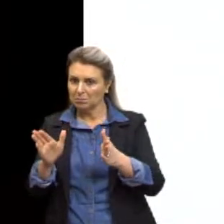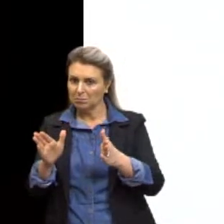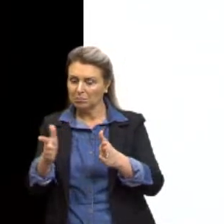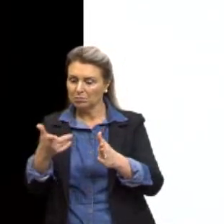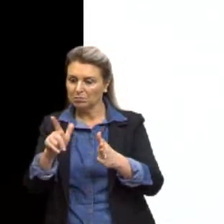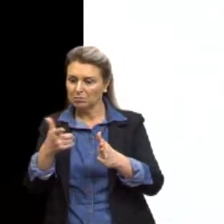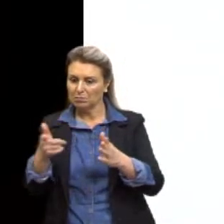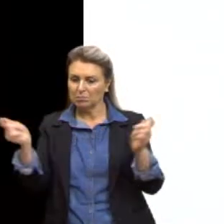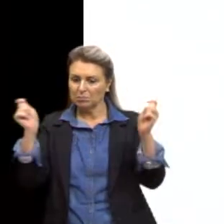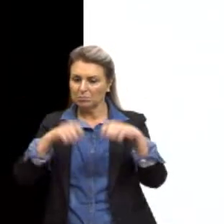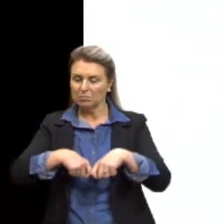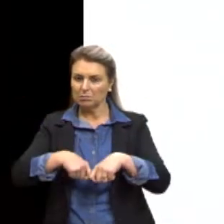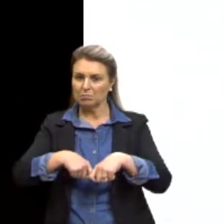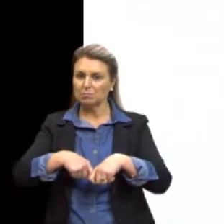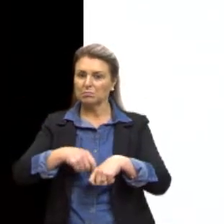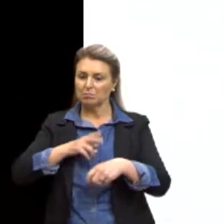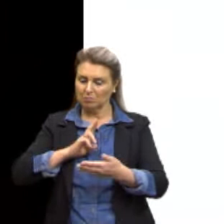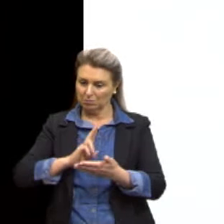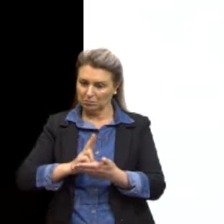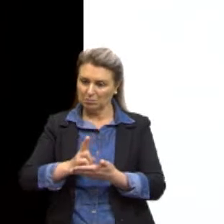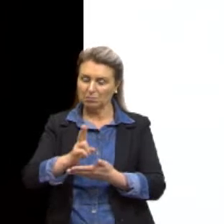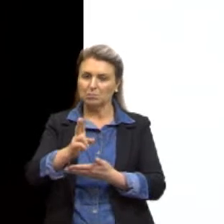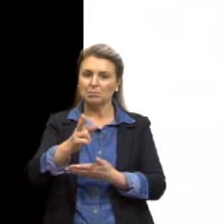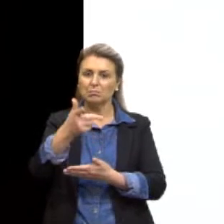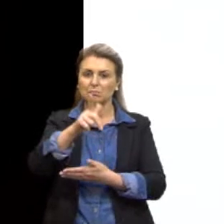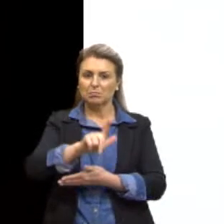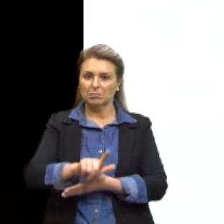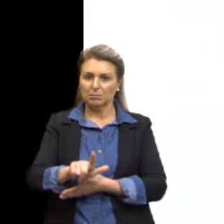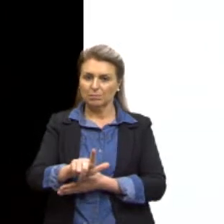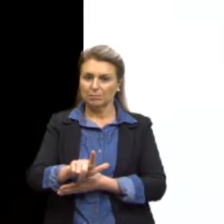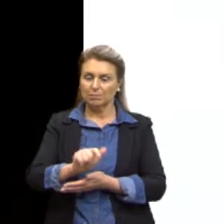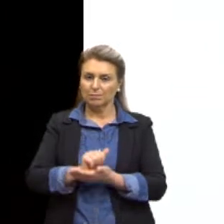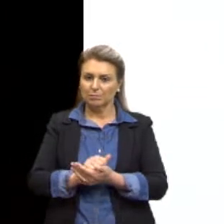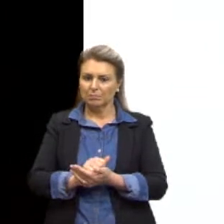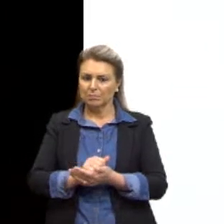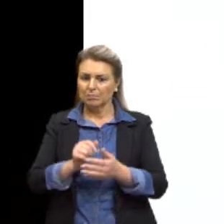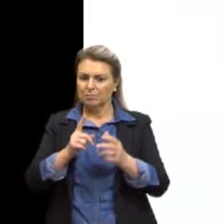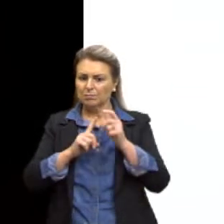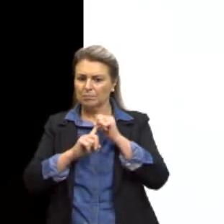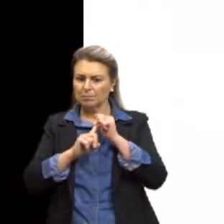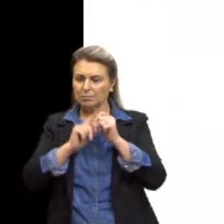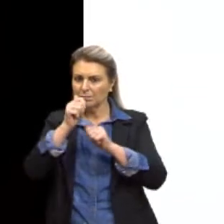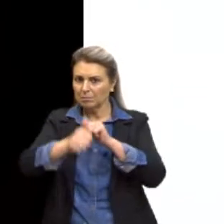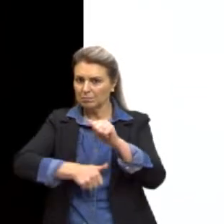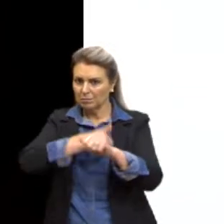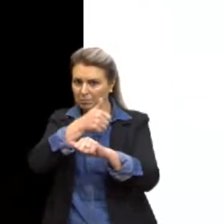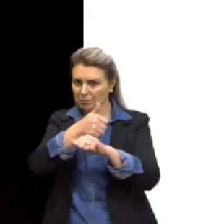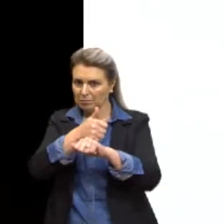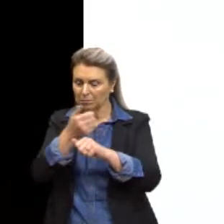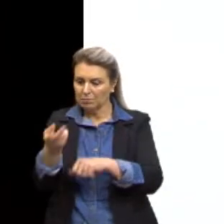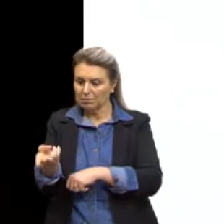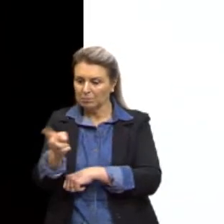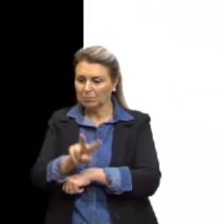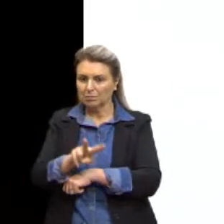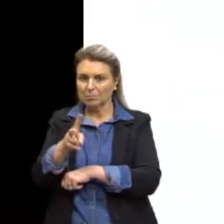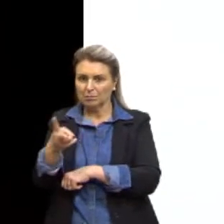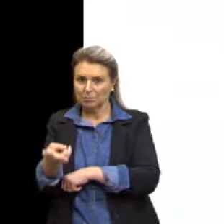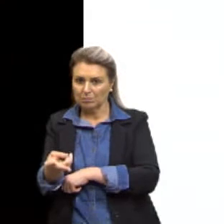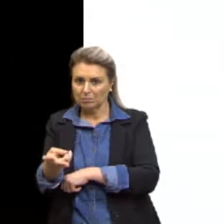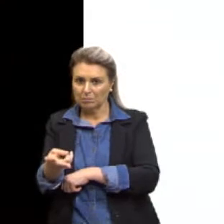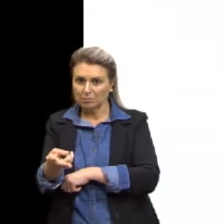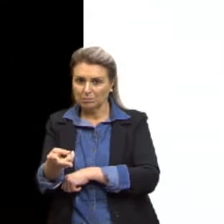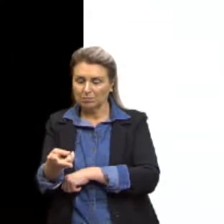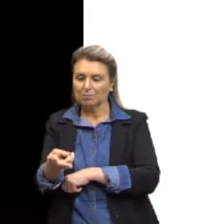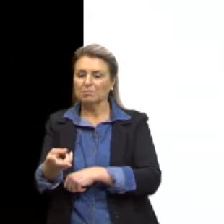de reprodução. Principalmente, em substituição aos transplantes, que causam